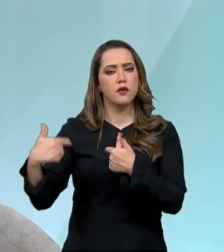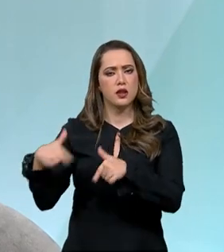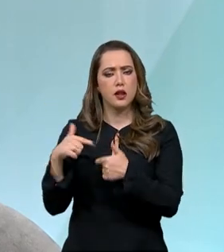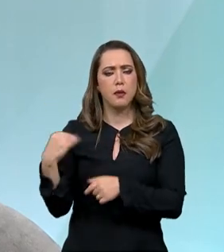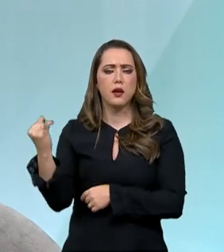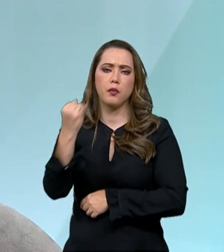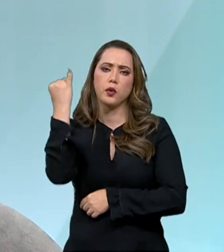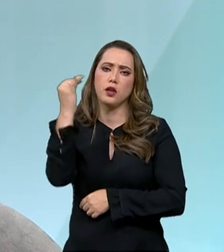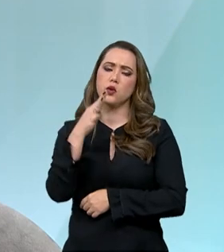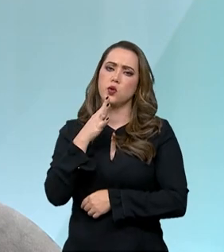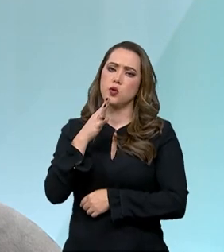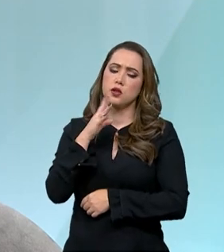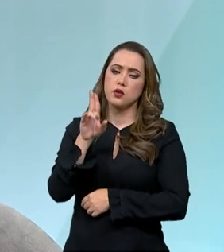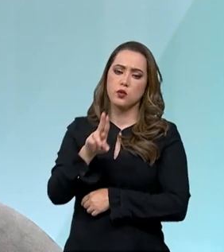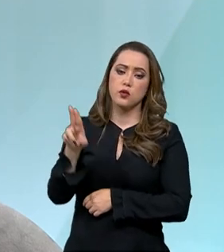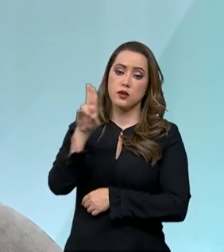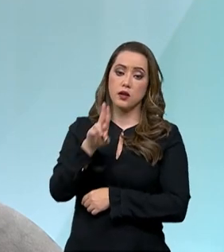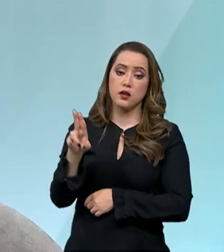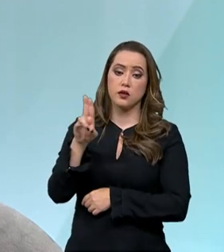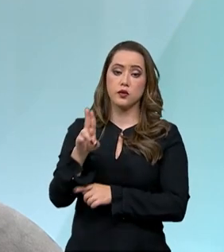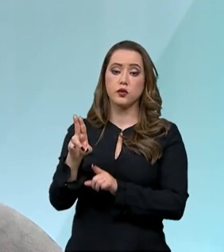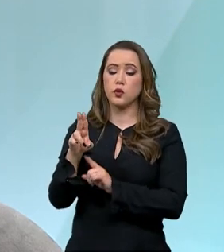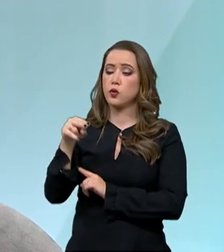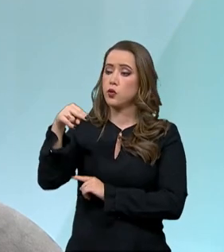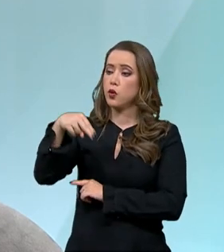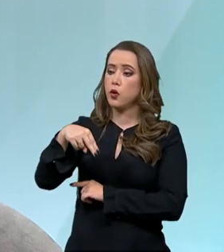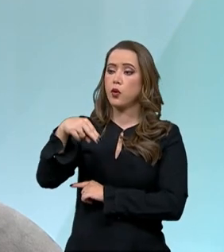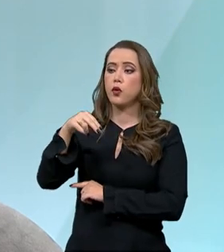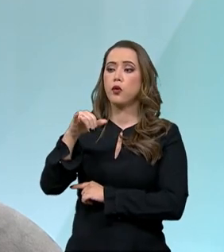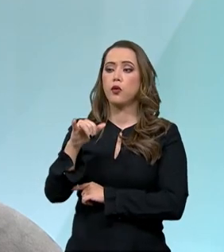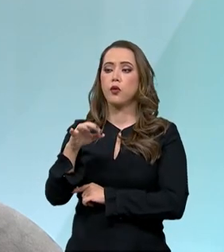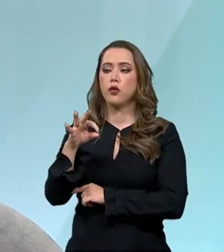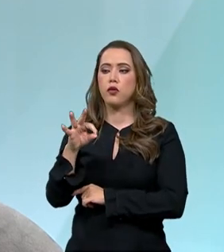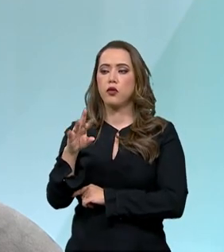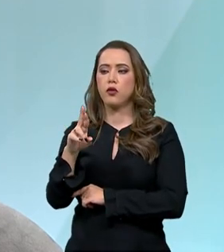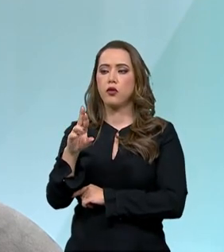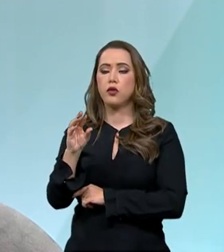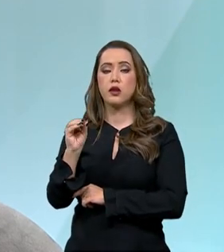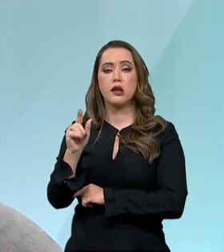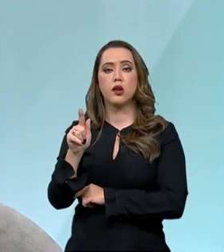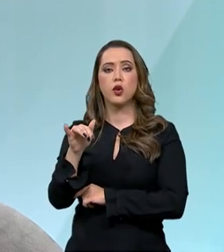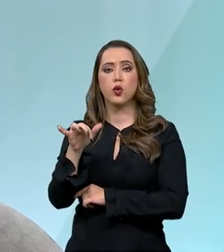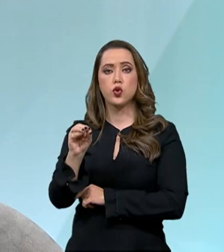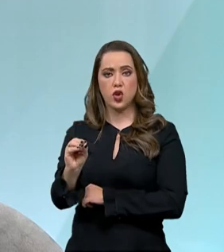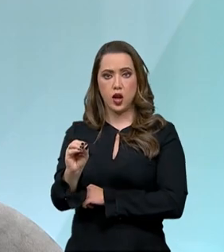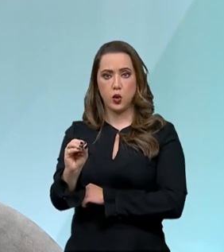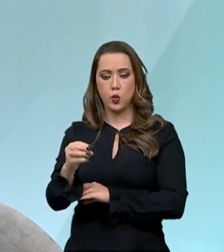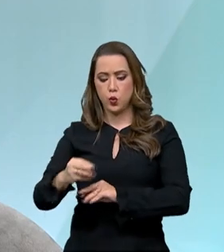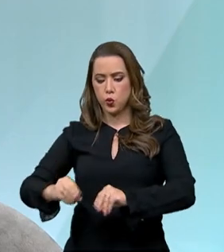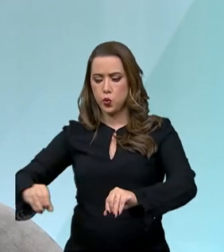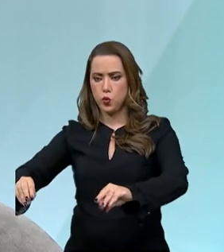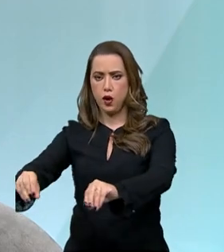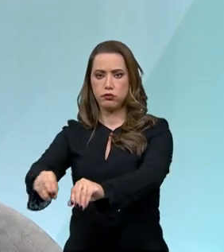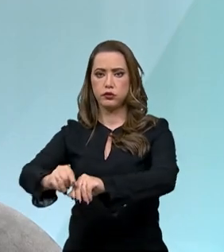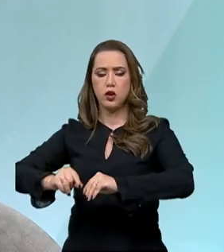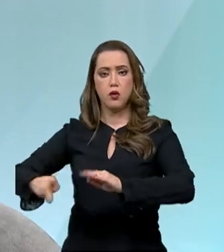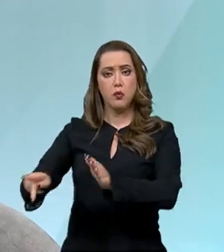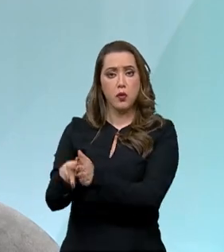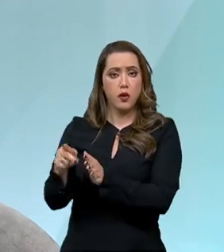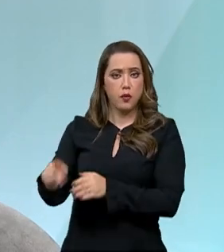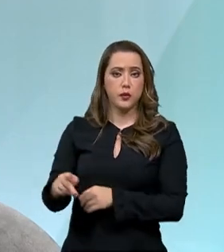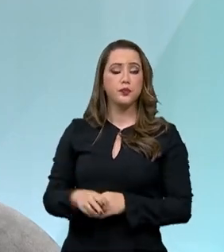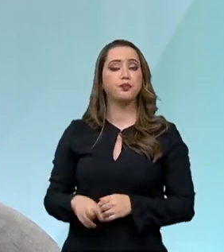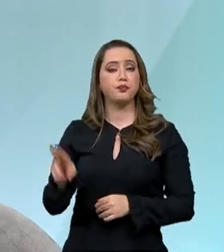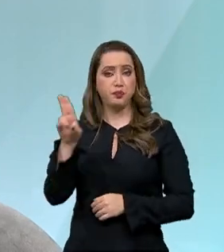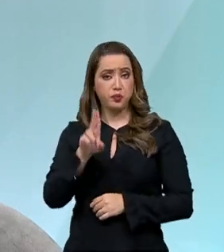com a fixação biológica de nitrogênio de uma pesquisadora nossa, a Maria Ângela Gria, e o uso de